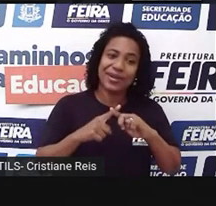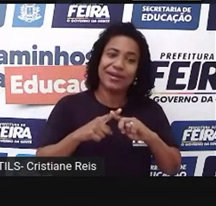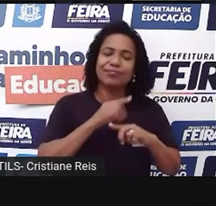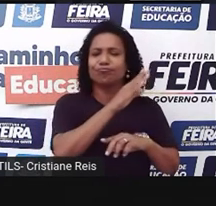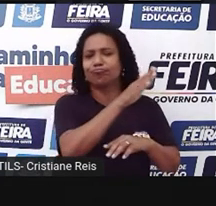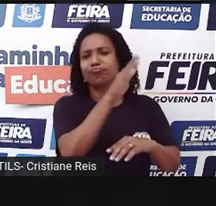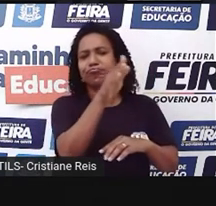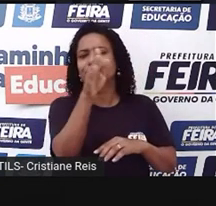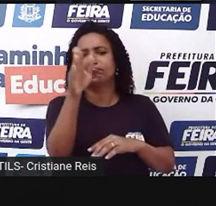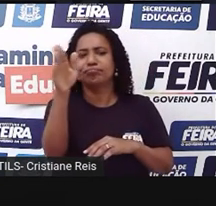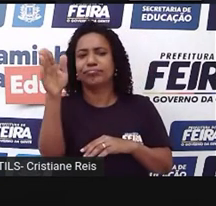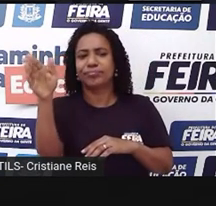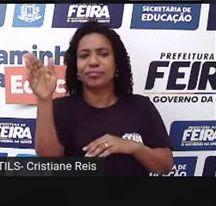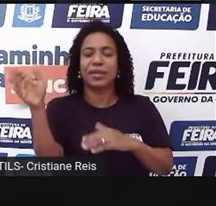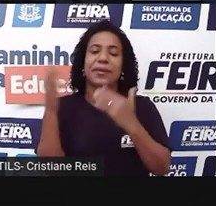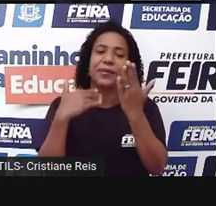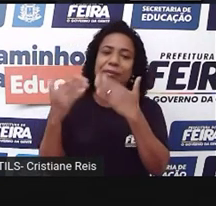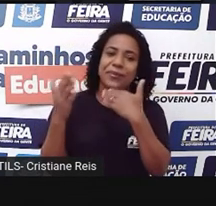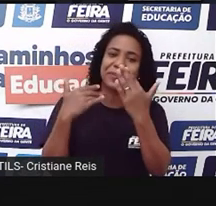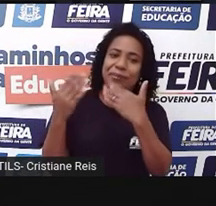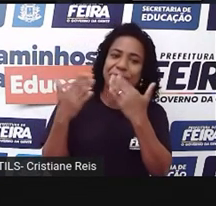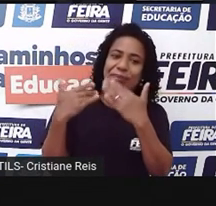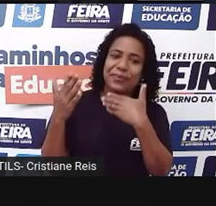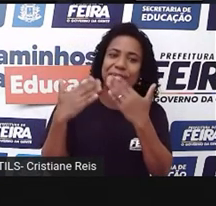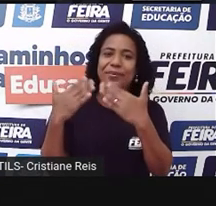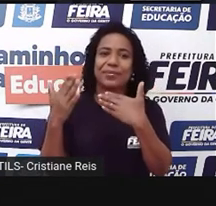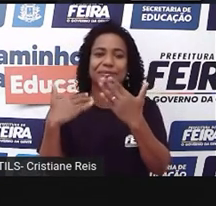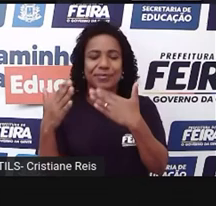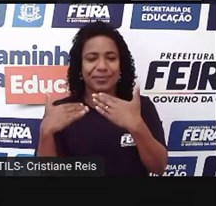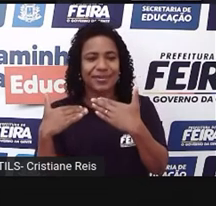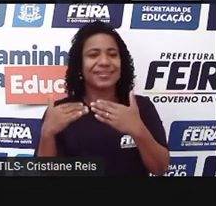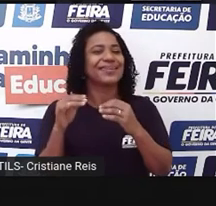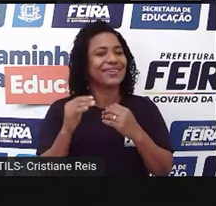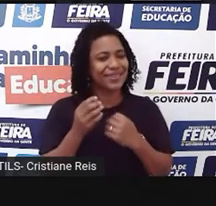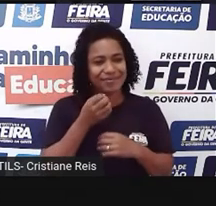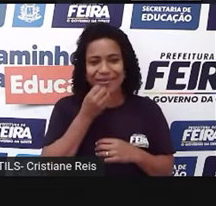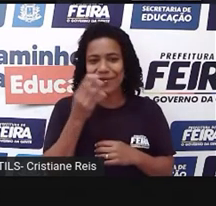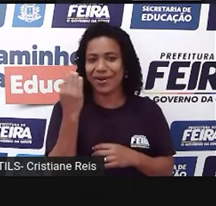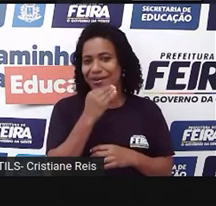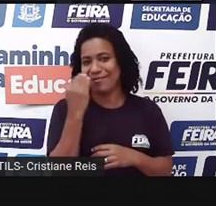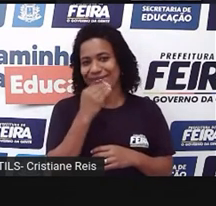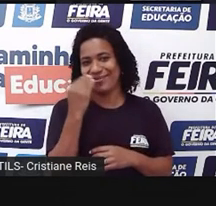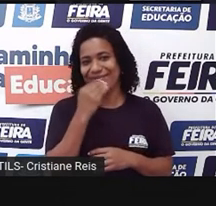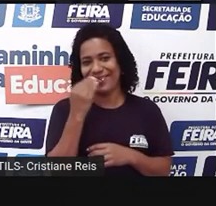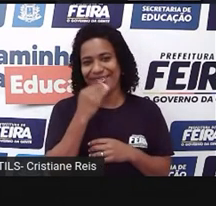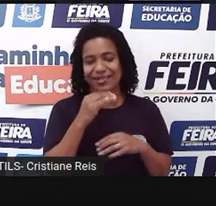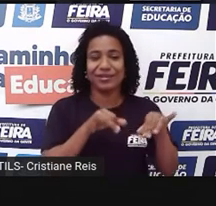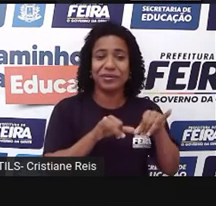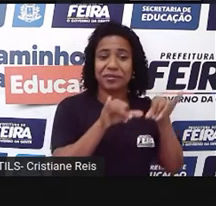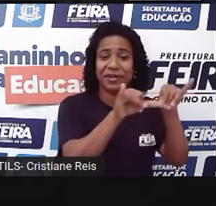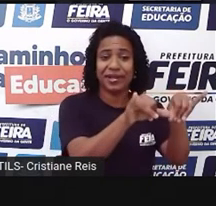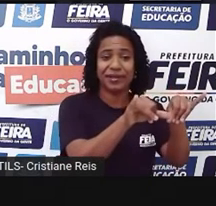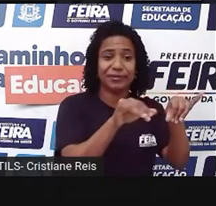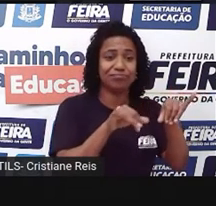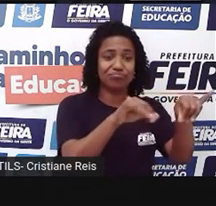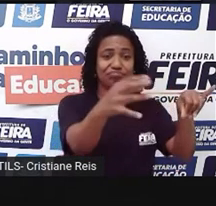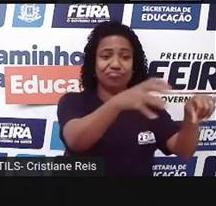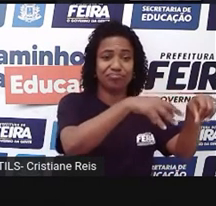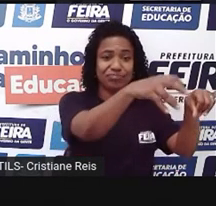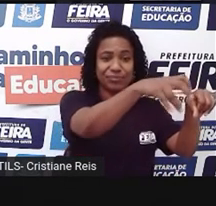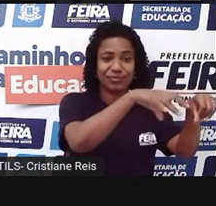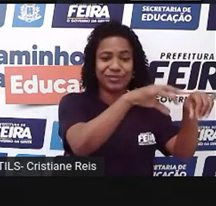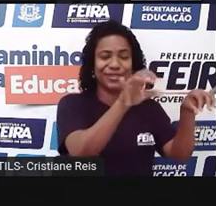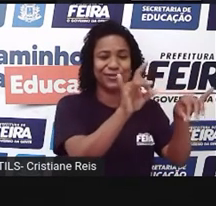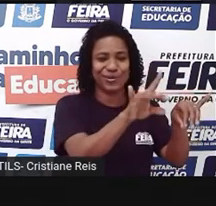ali, ter o bate-papo com o vendedor, tudo direitinho. Então, normalmente, são as donas de casas que vão e os